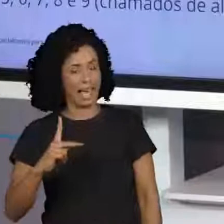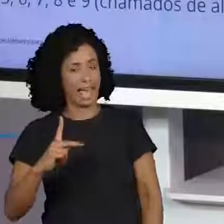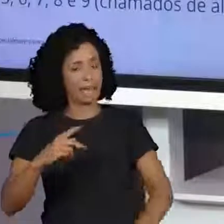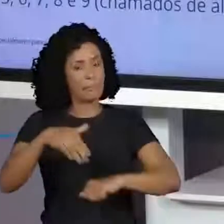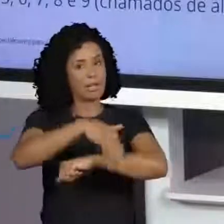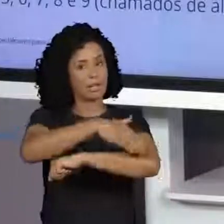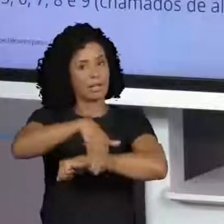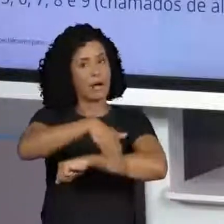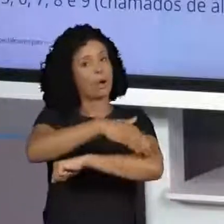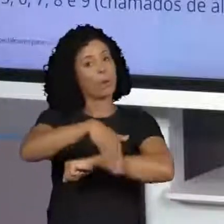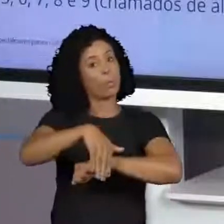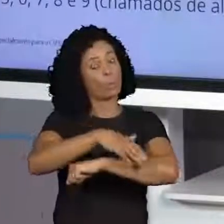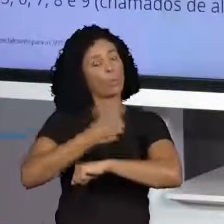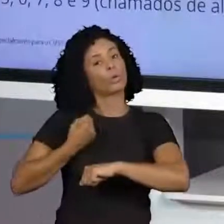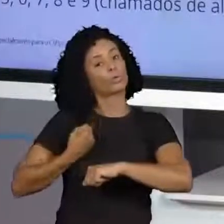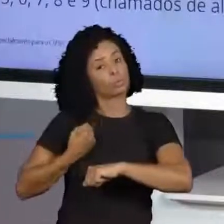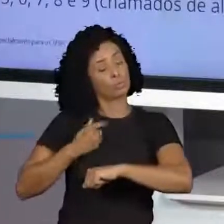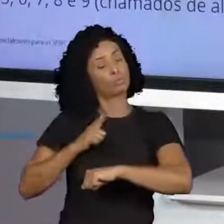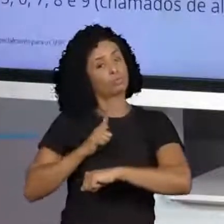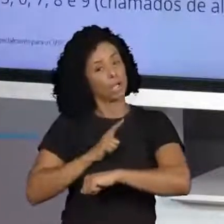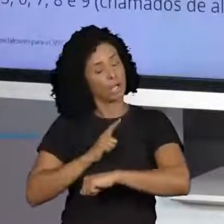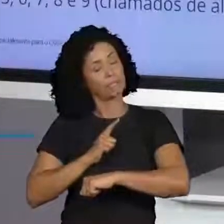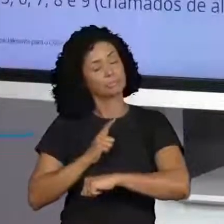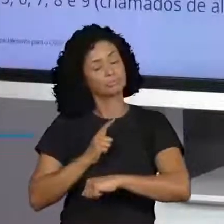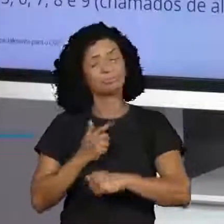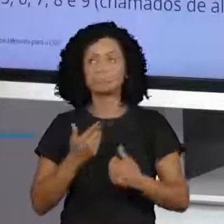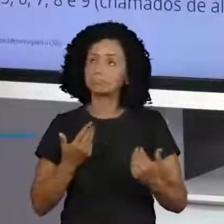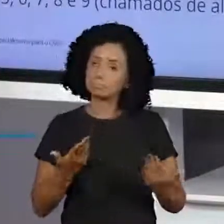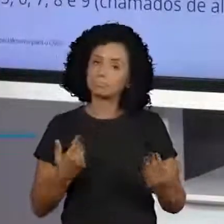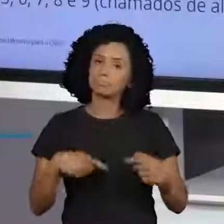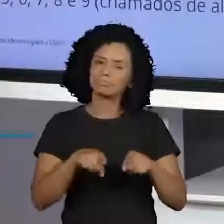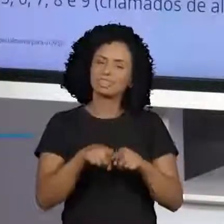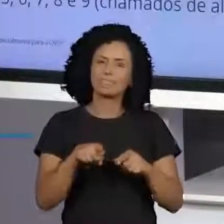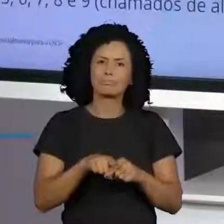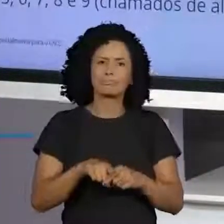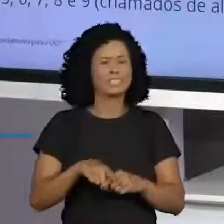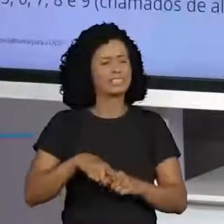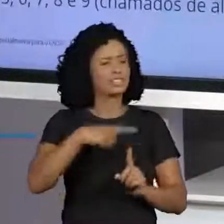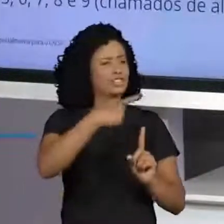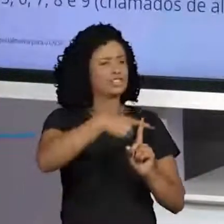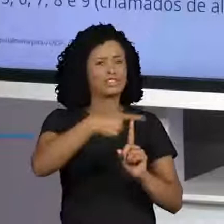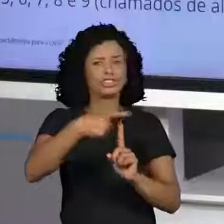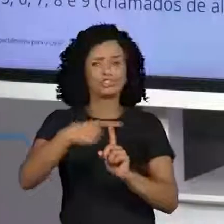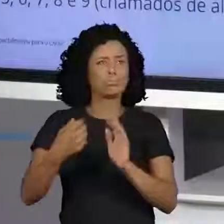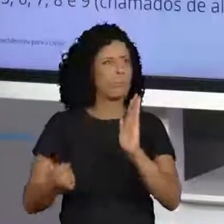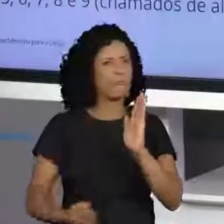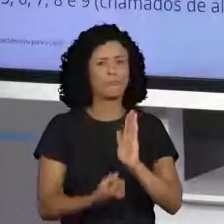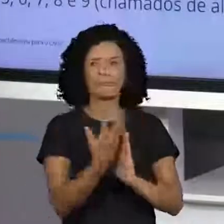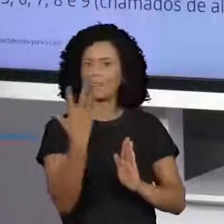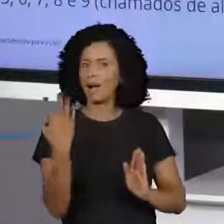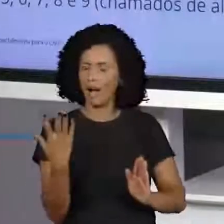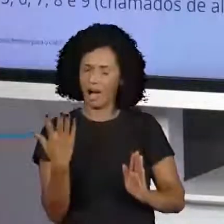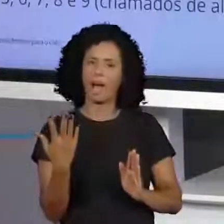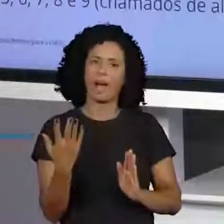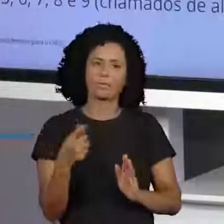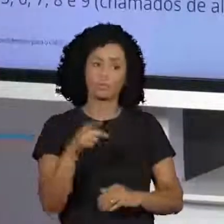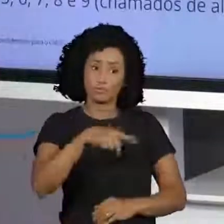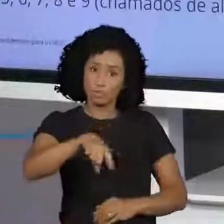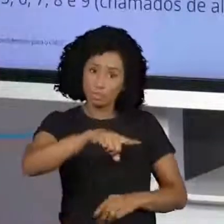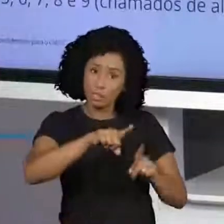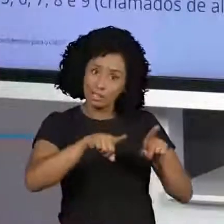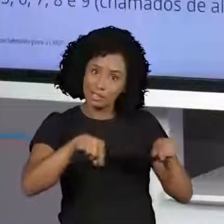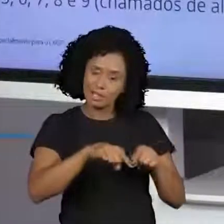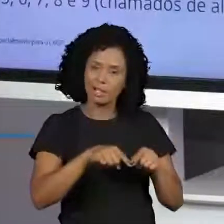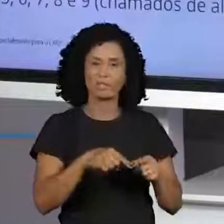localização numérica. E as diversas outras formas que você aí na sua sala de aula pode